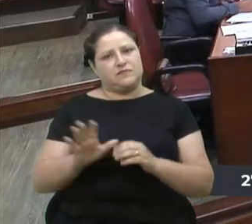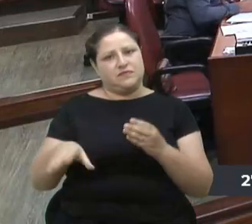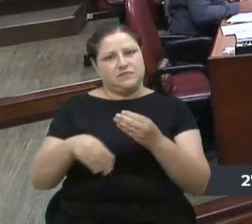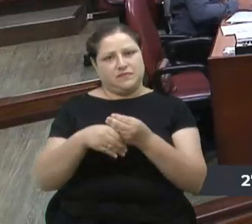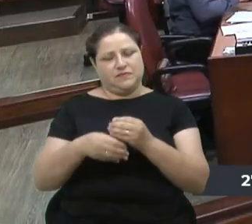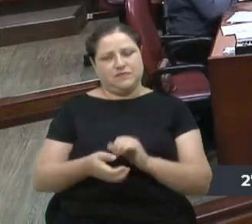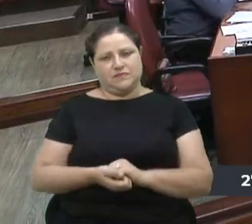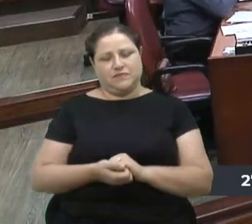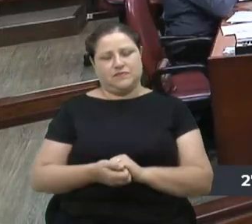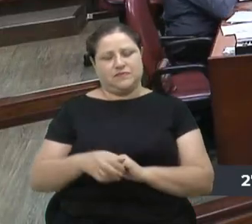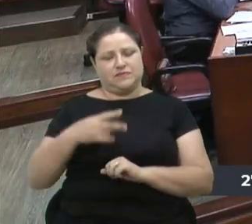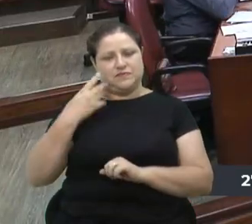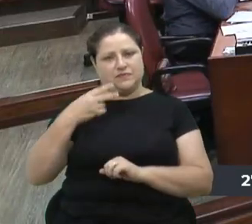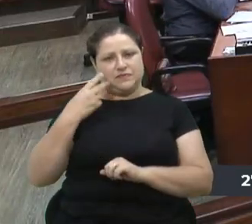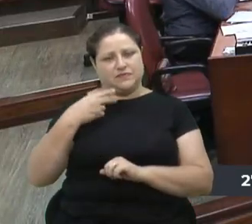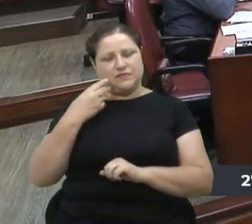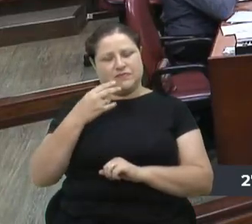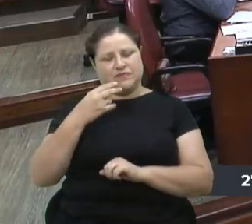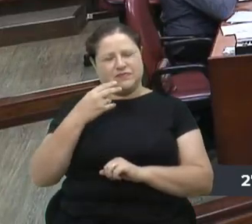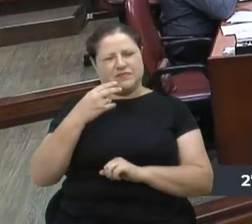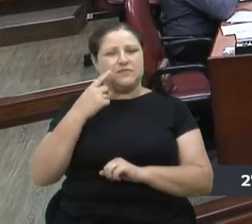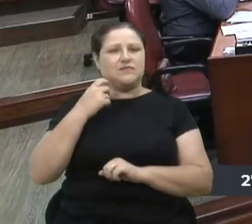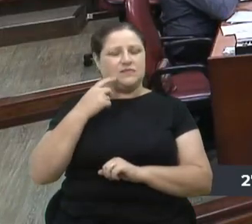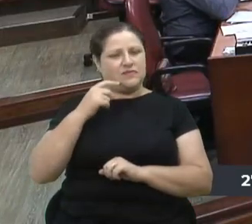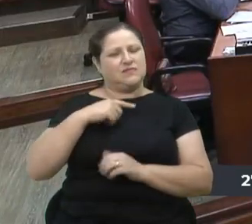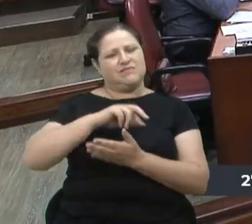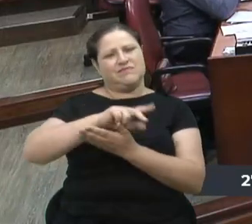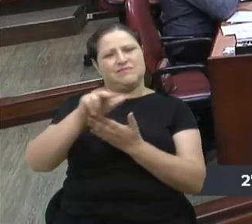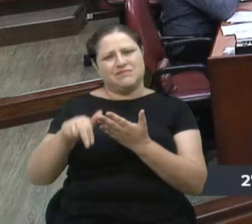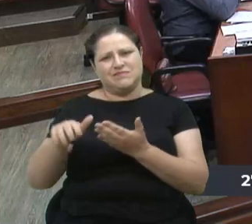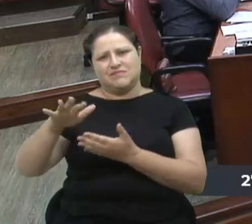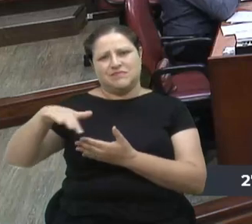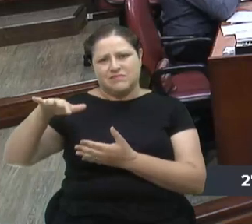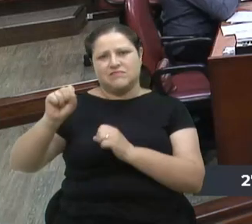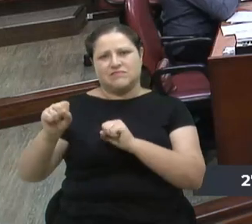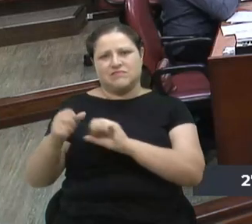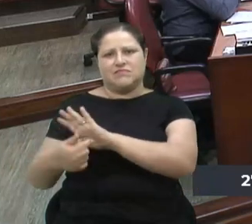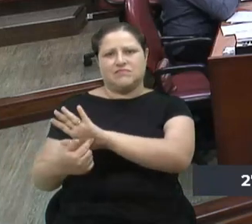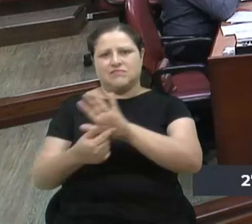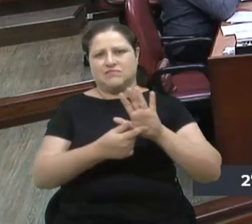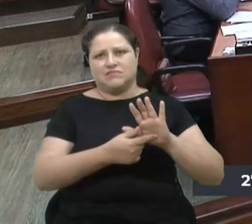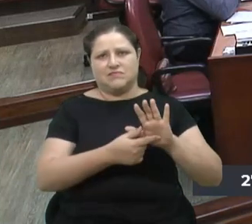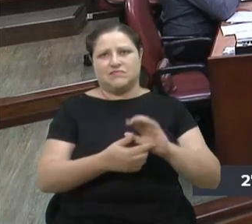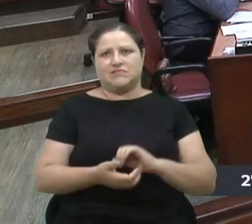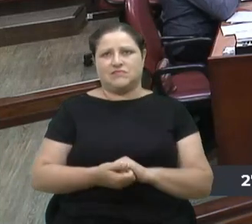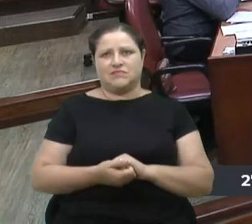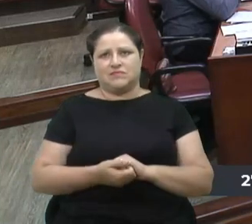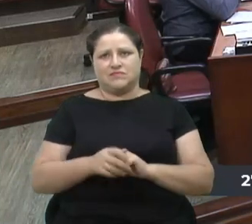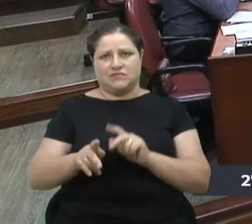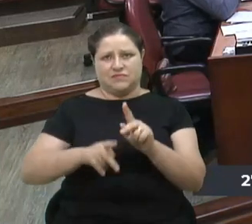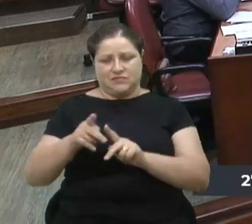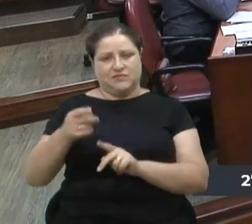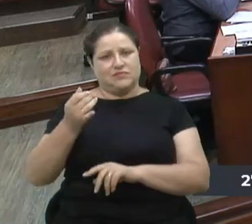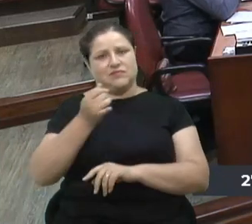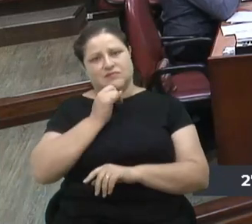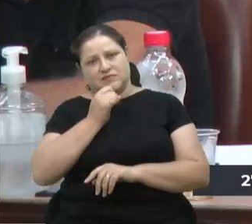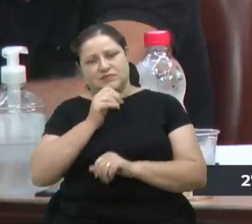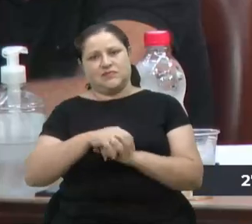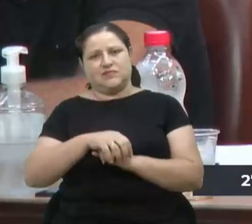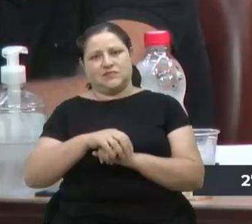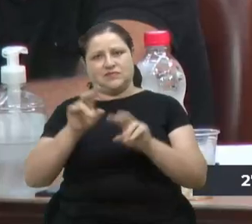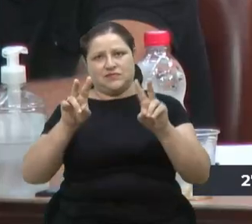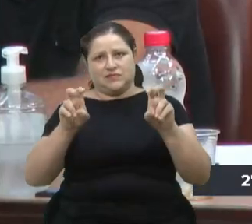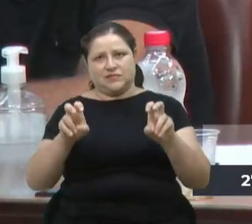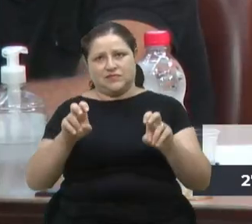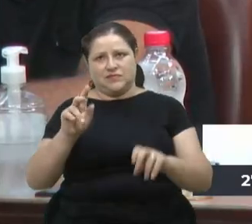Vereadora Rose, eu tenho diversas situações que eu posso apresentar para a população. Vou dar um exemplo. Sobre